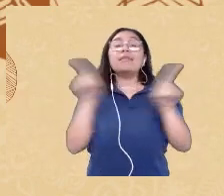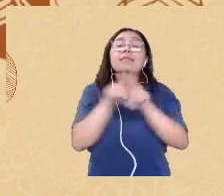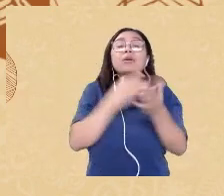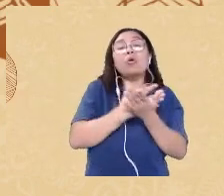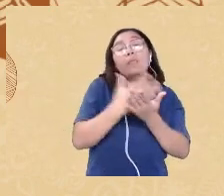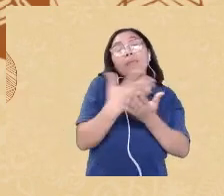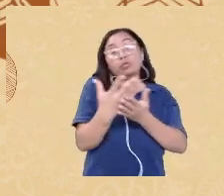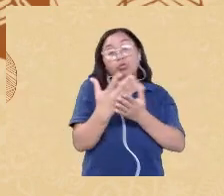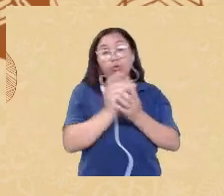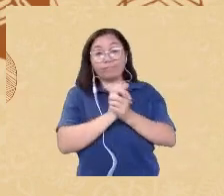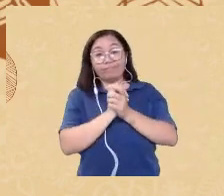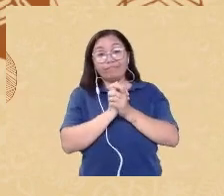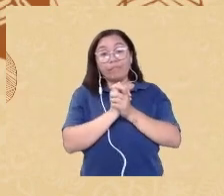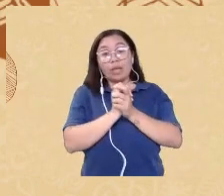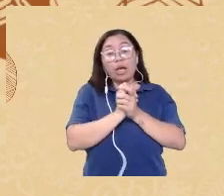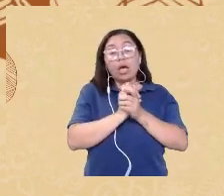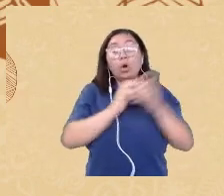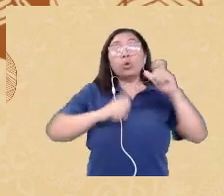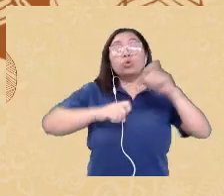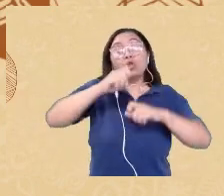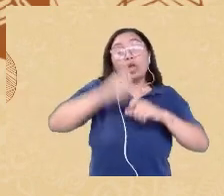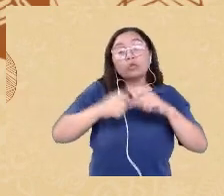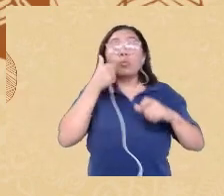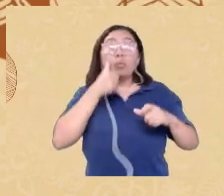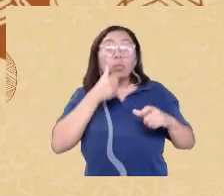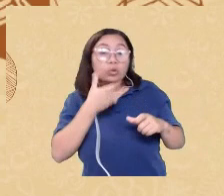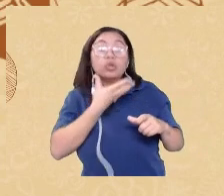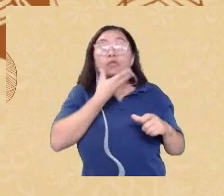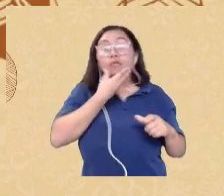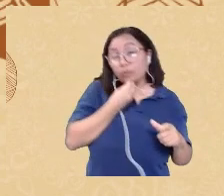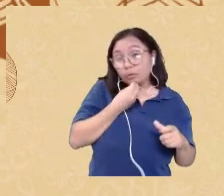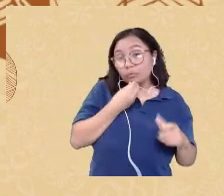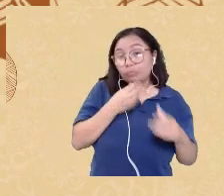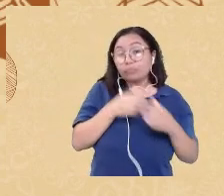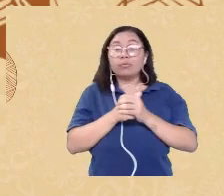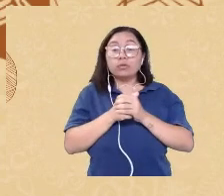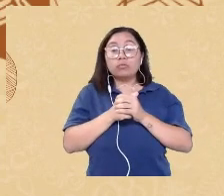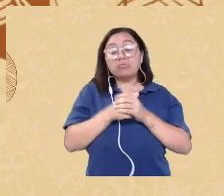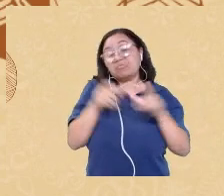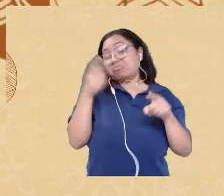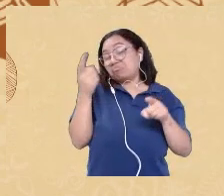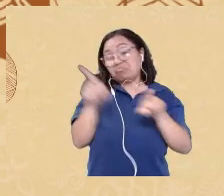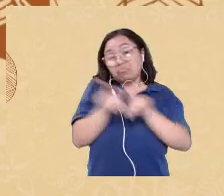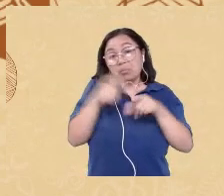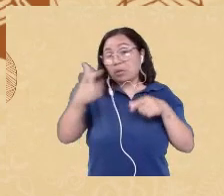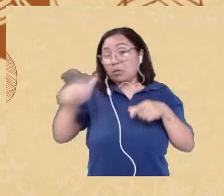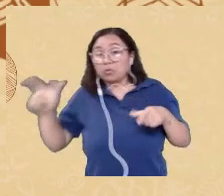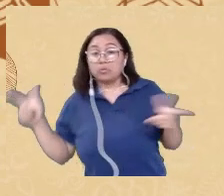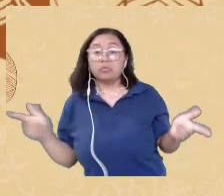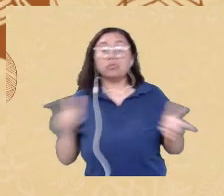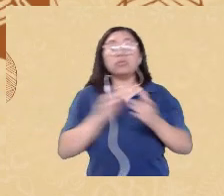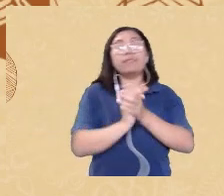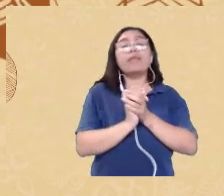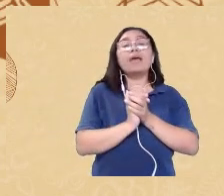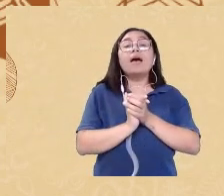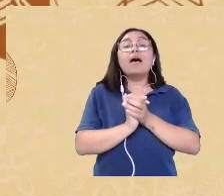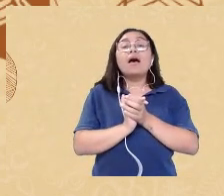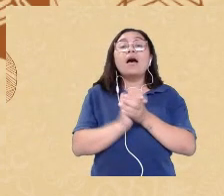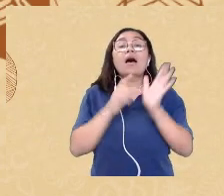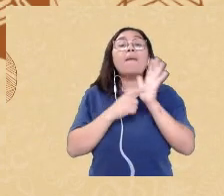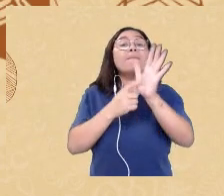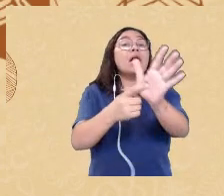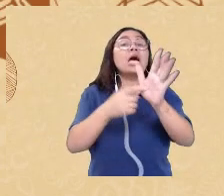o marcador gênero quando ele aparece no nosso banco de dados ele aparece apenas 26 vezes